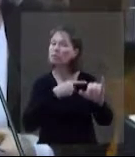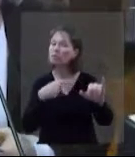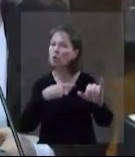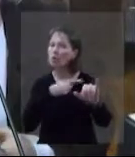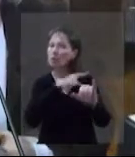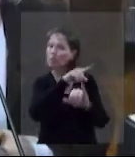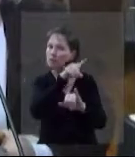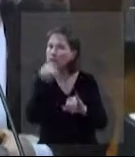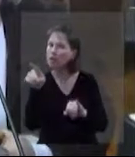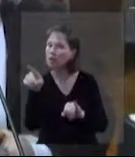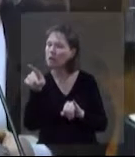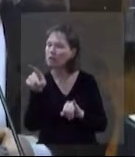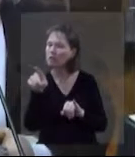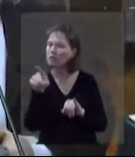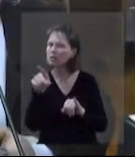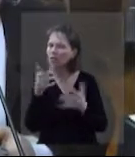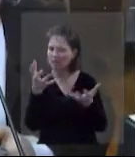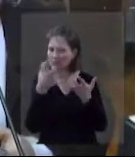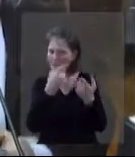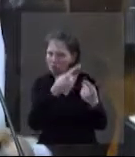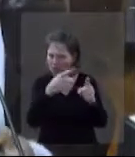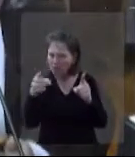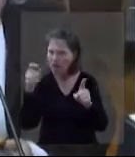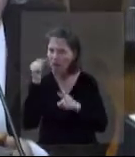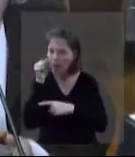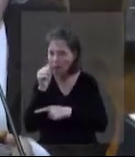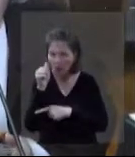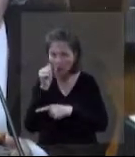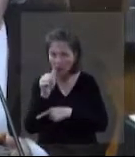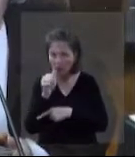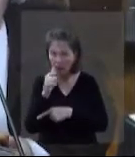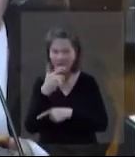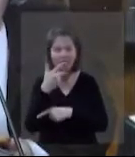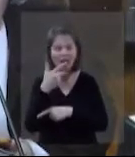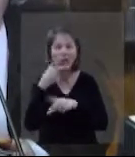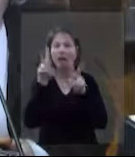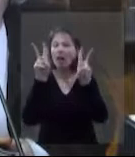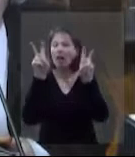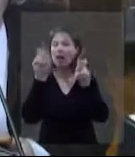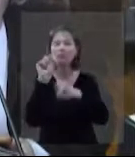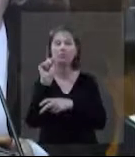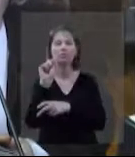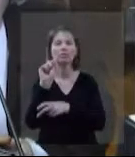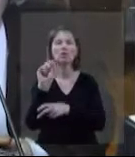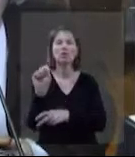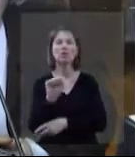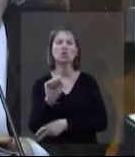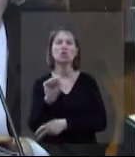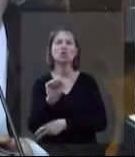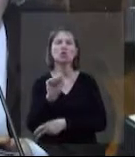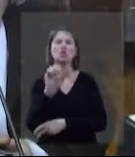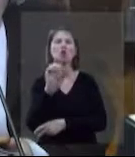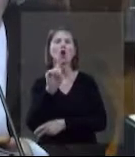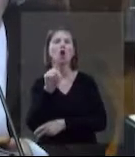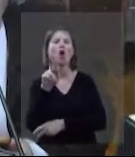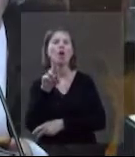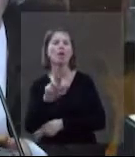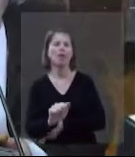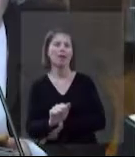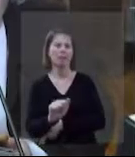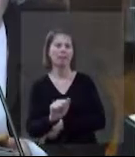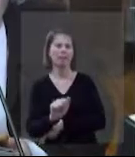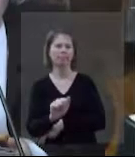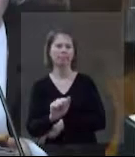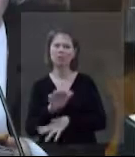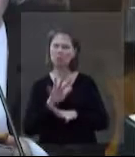Pessoal, você aí, pastor, que está me ouvindo, quer mexer com o público feminino em congresso de mulheres e tudo? Você mexa com as sogras, porque elas têm a culpa no cartório,